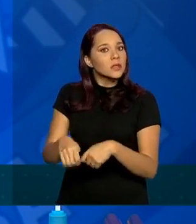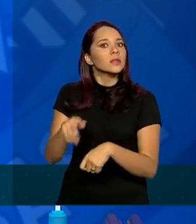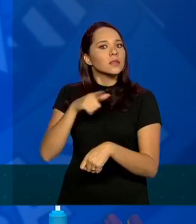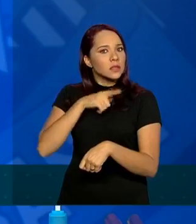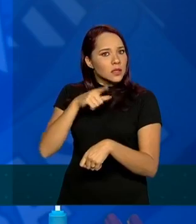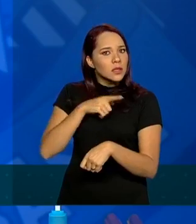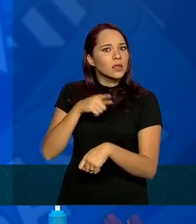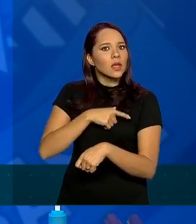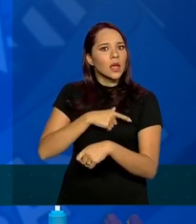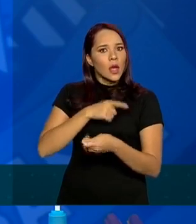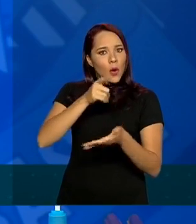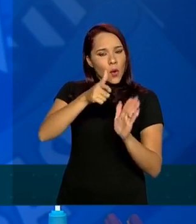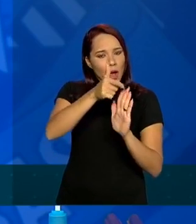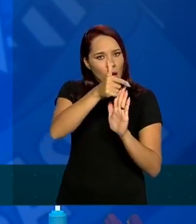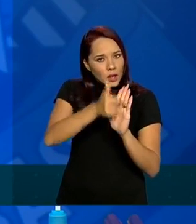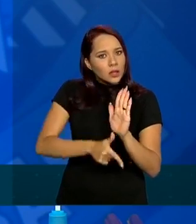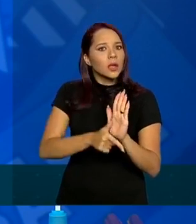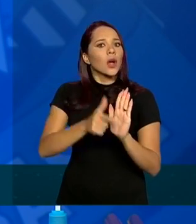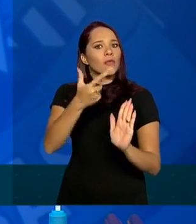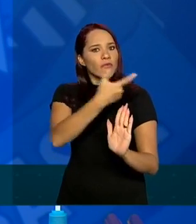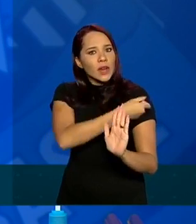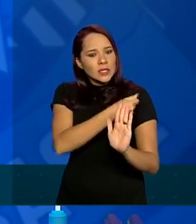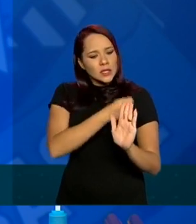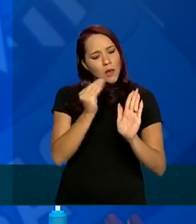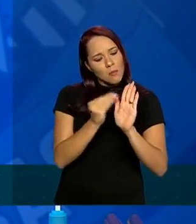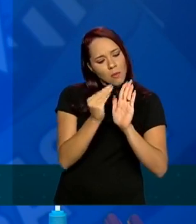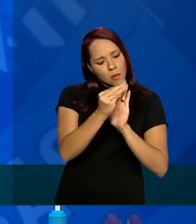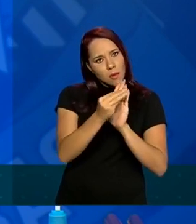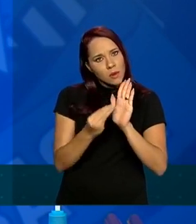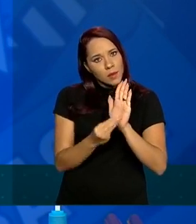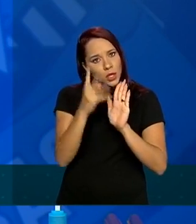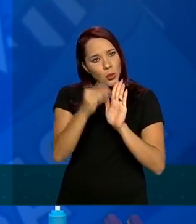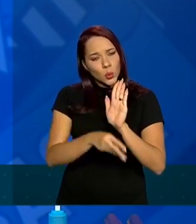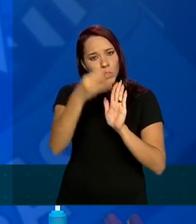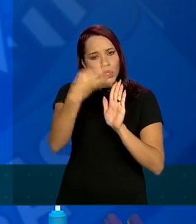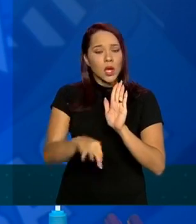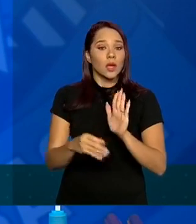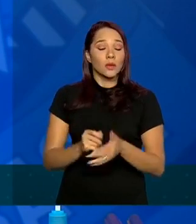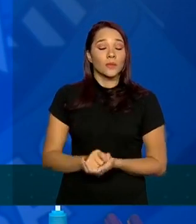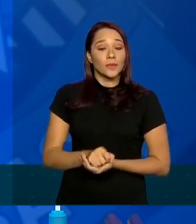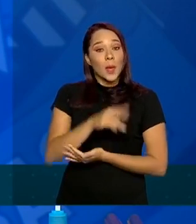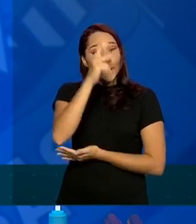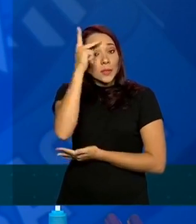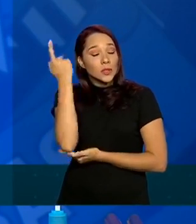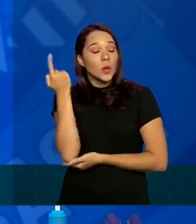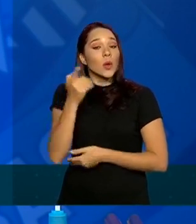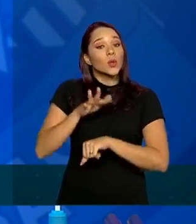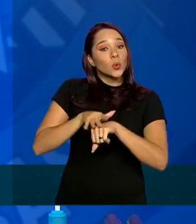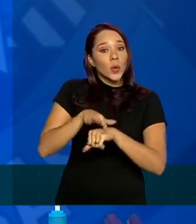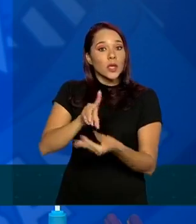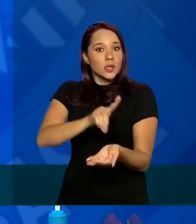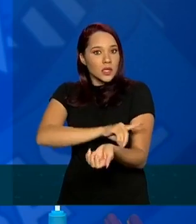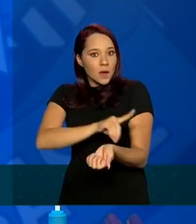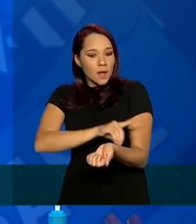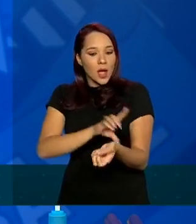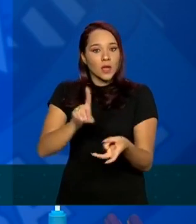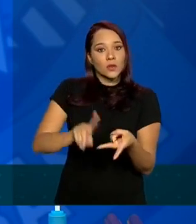seu esquema vacinal completado. Os diabéticos, os hipertensos